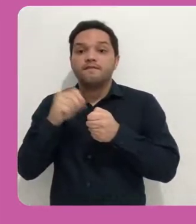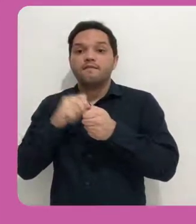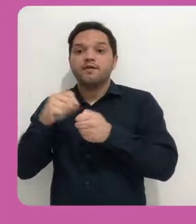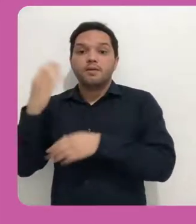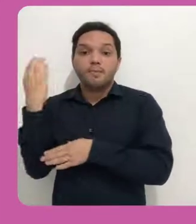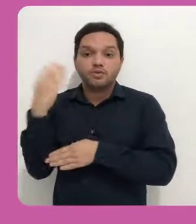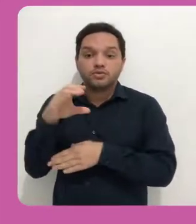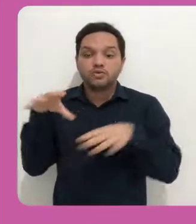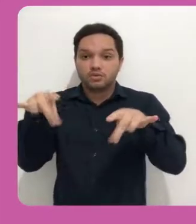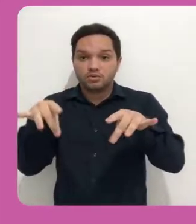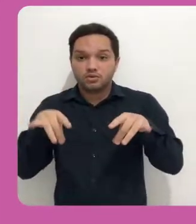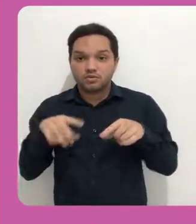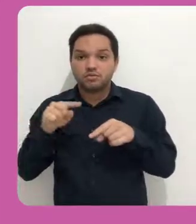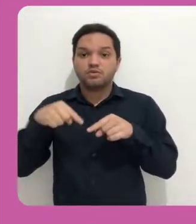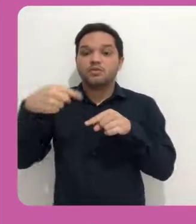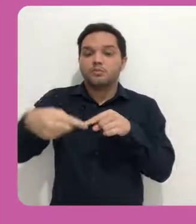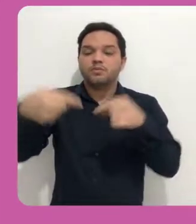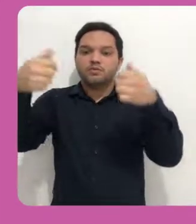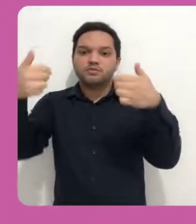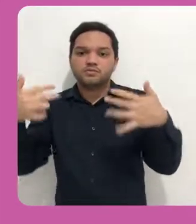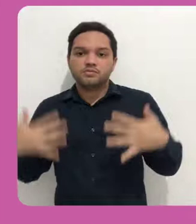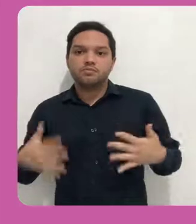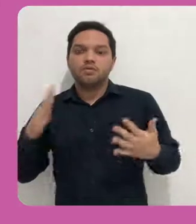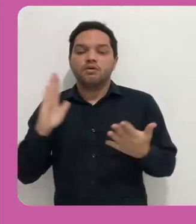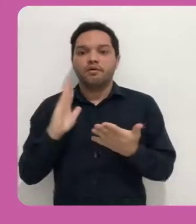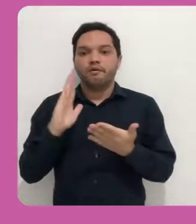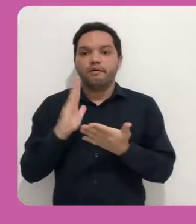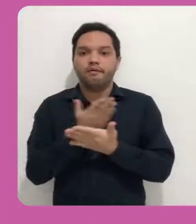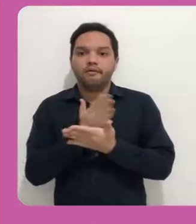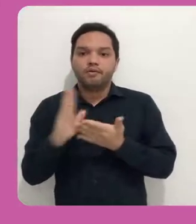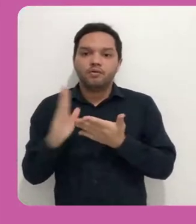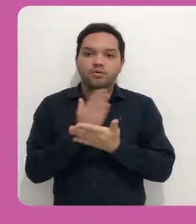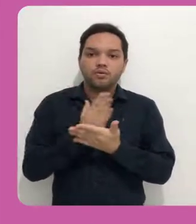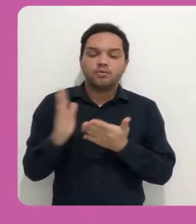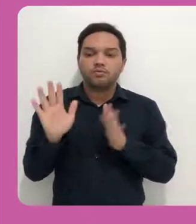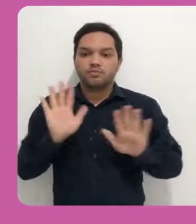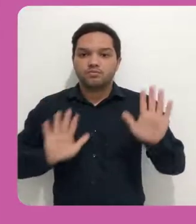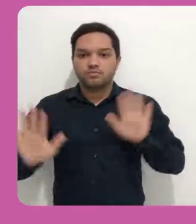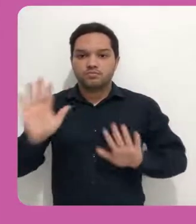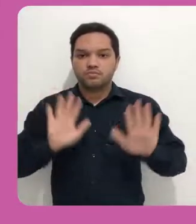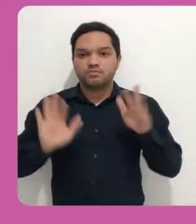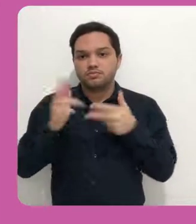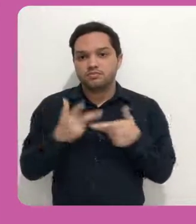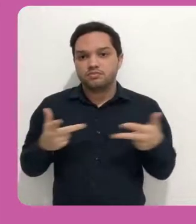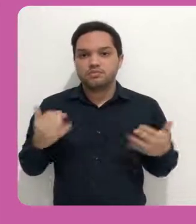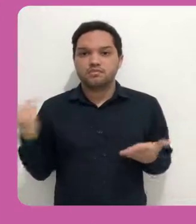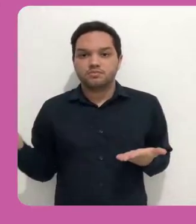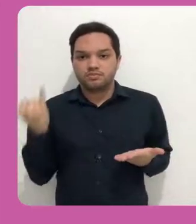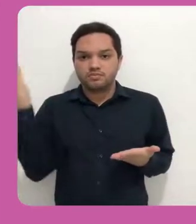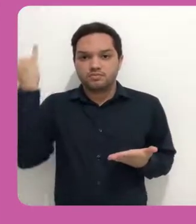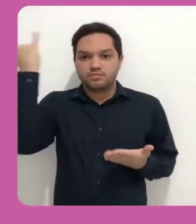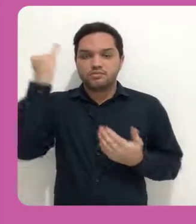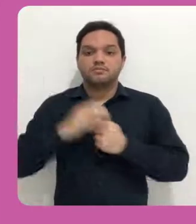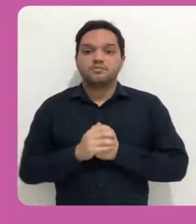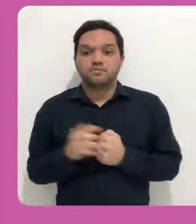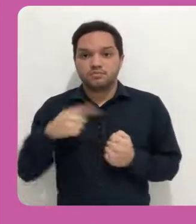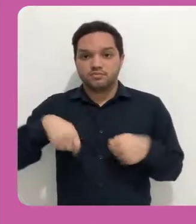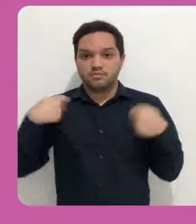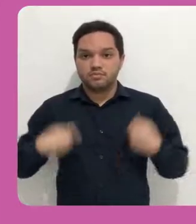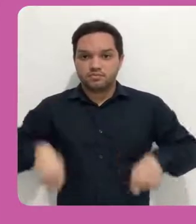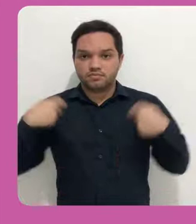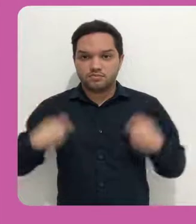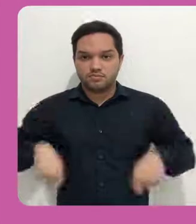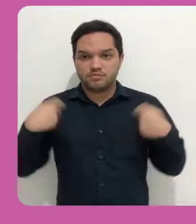coisas importantes que nós precisamos nos preocupar quando incluirmos inúmeros